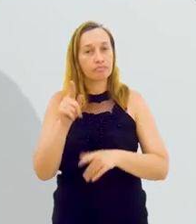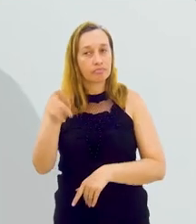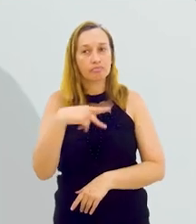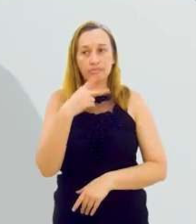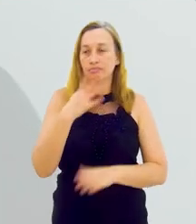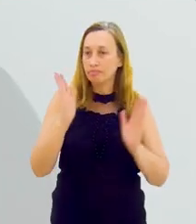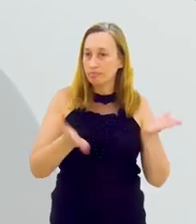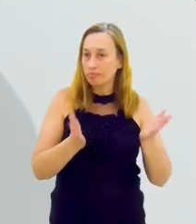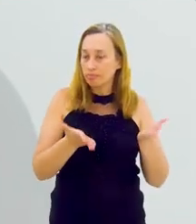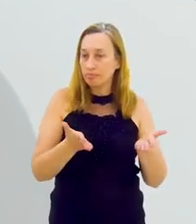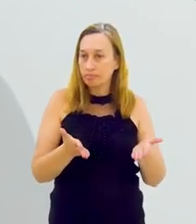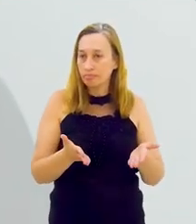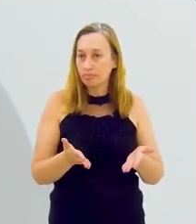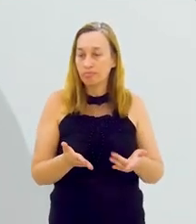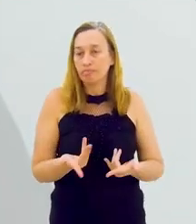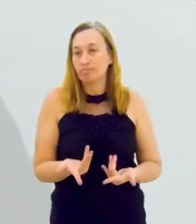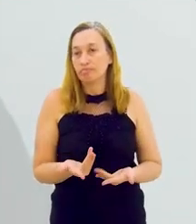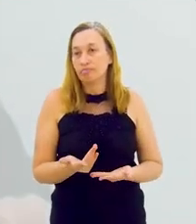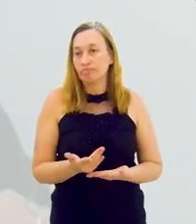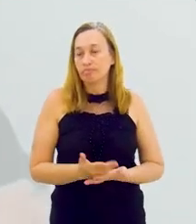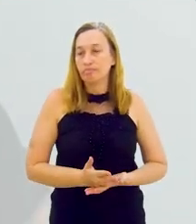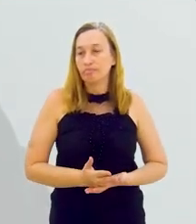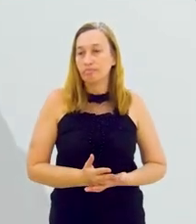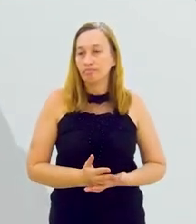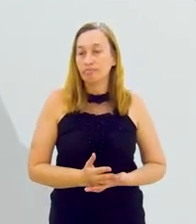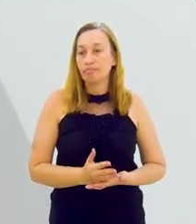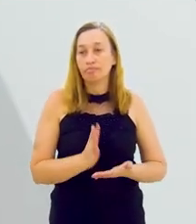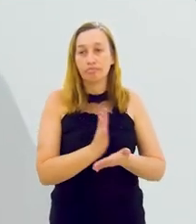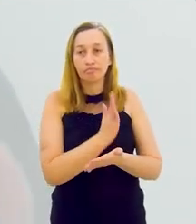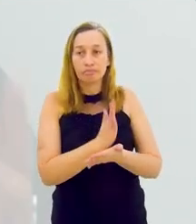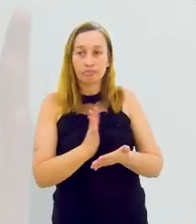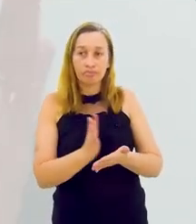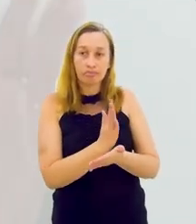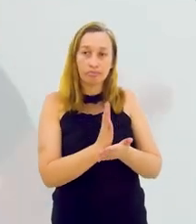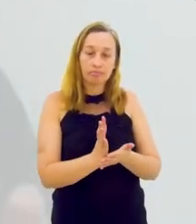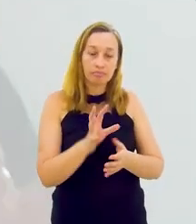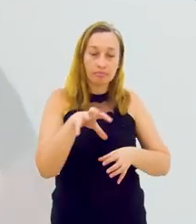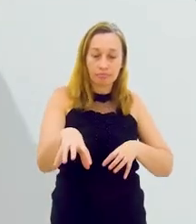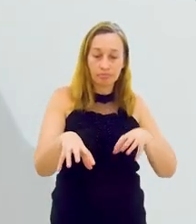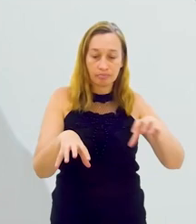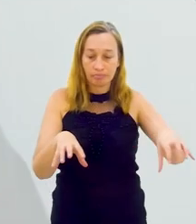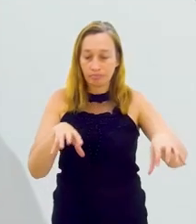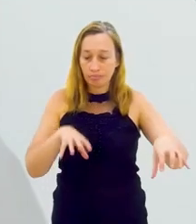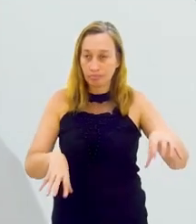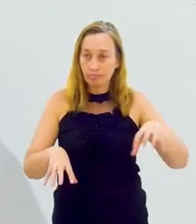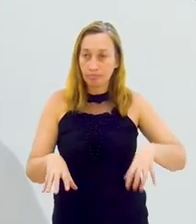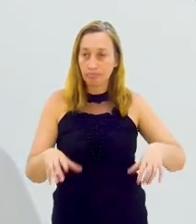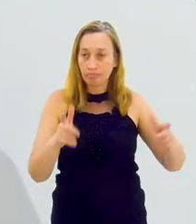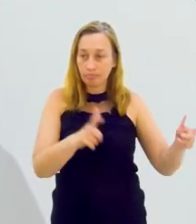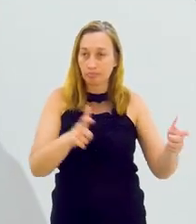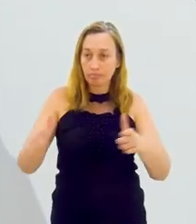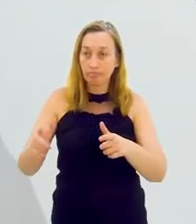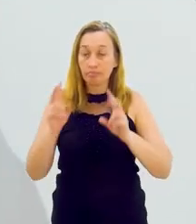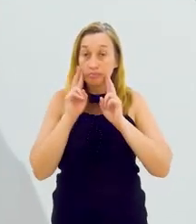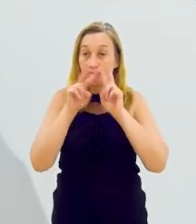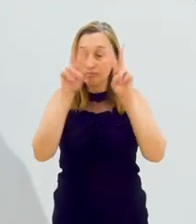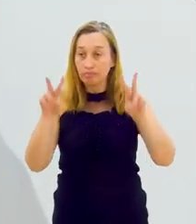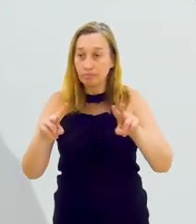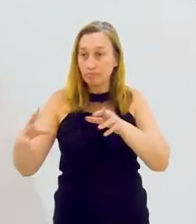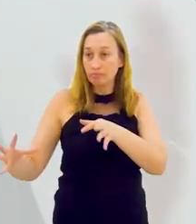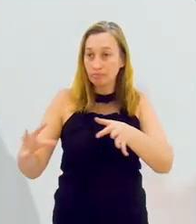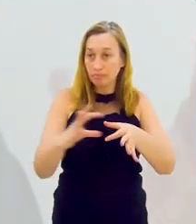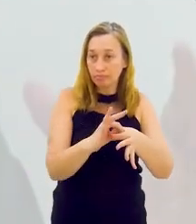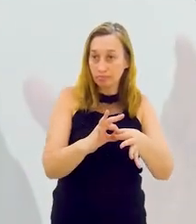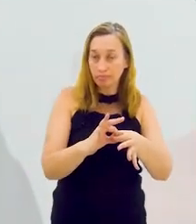foi um ponto muito interessante que você trouxe agora, que é justamente nem sempre os atores de cada uma dessas cadeias produtivas